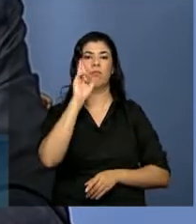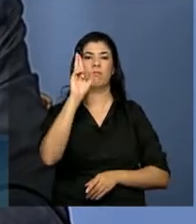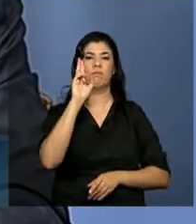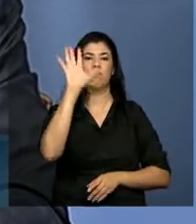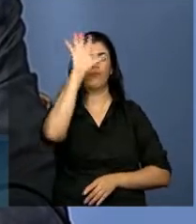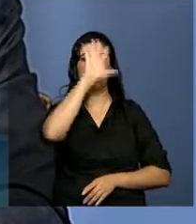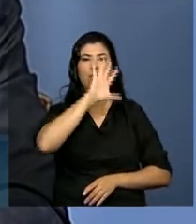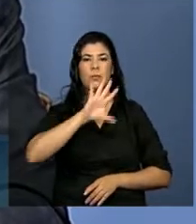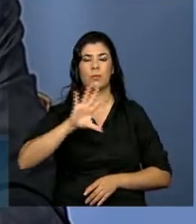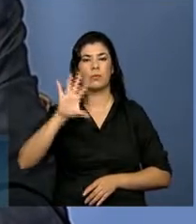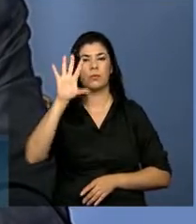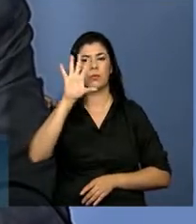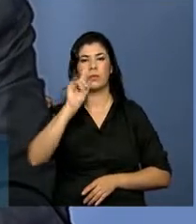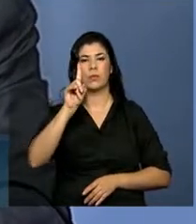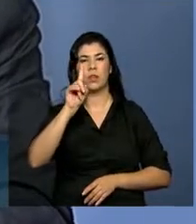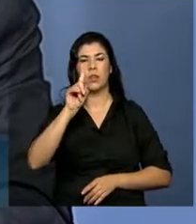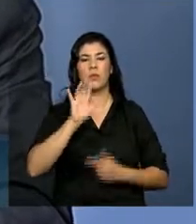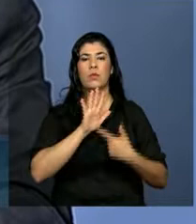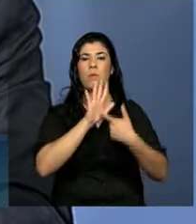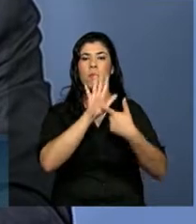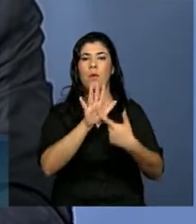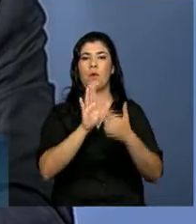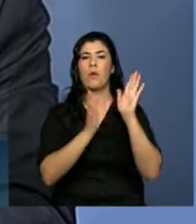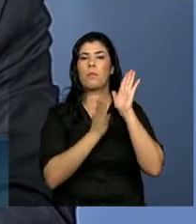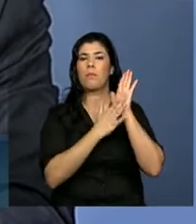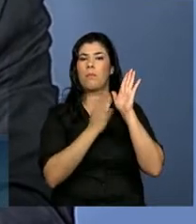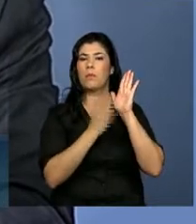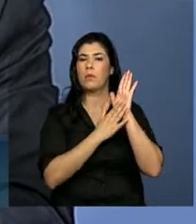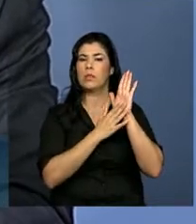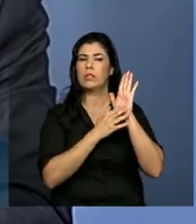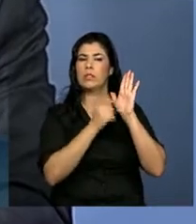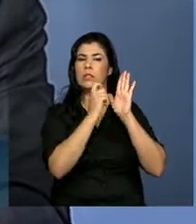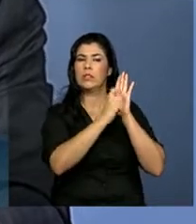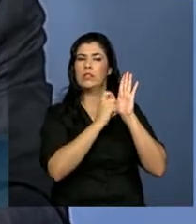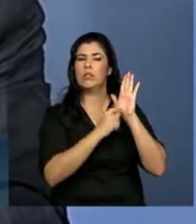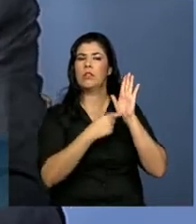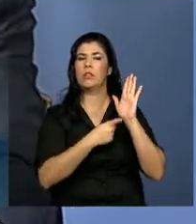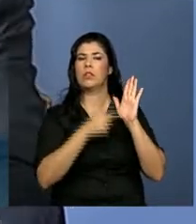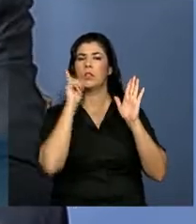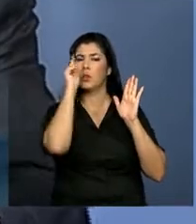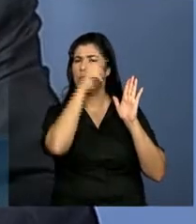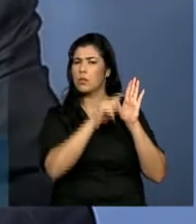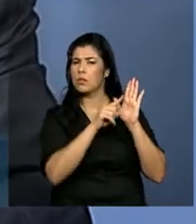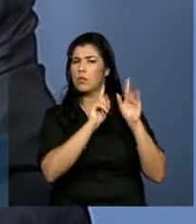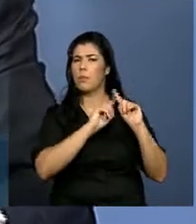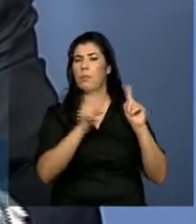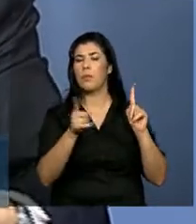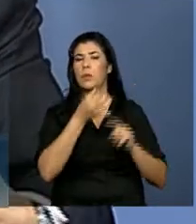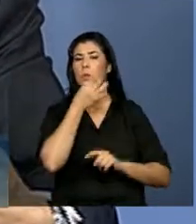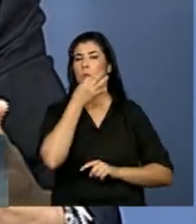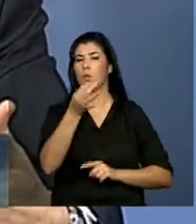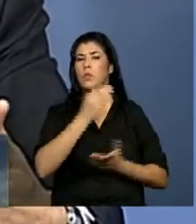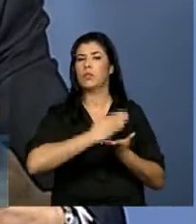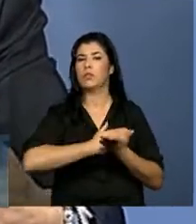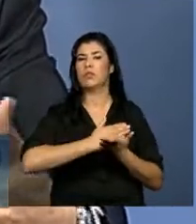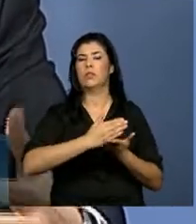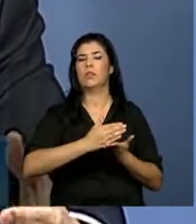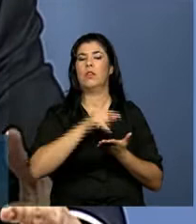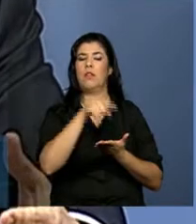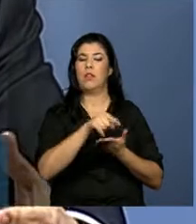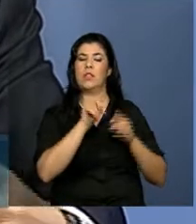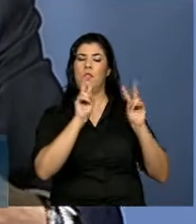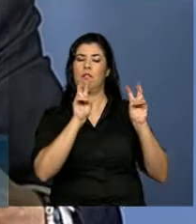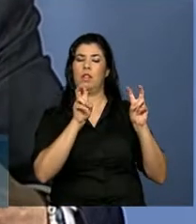não apenas dificuldades, não apenas as suas posições de partida, dizendo, olha, esses são temas que eu